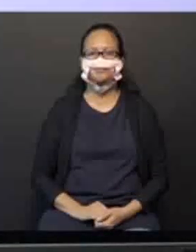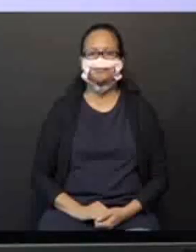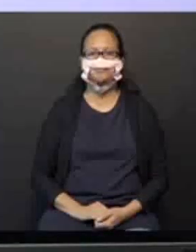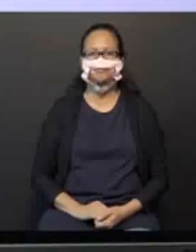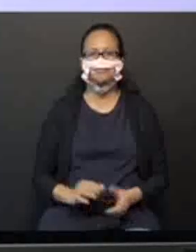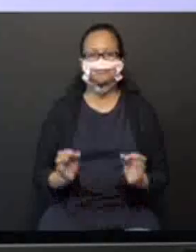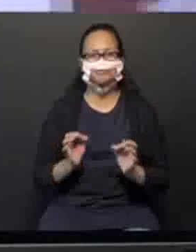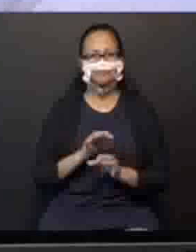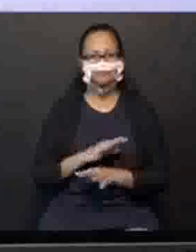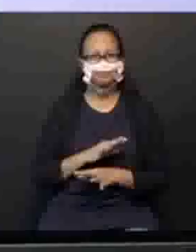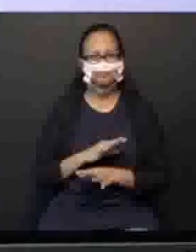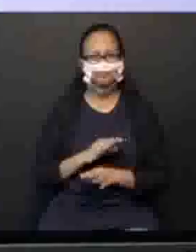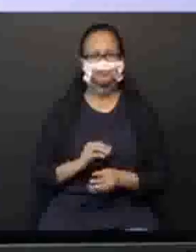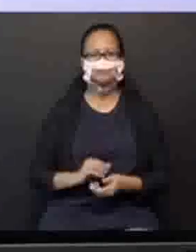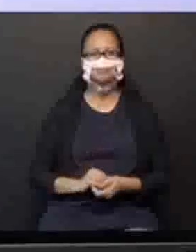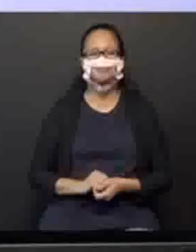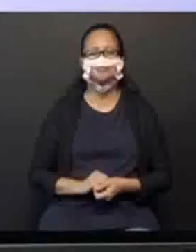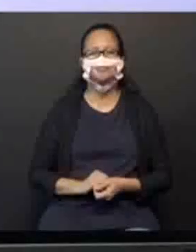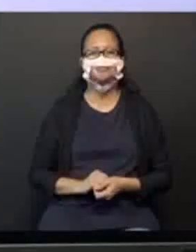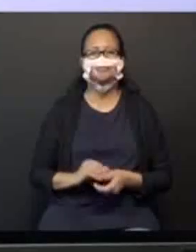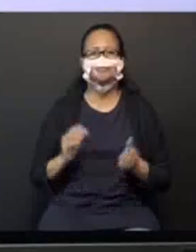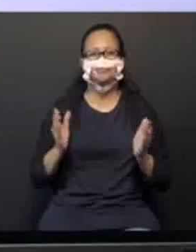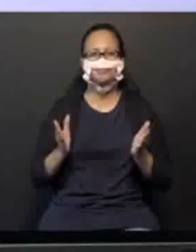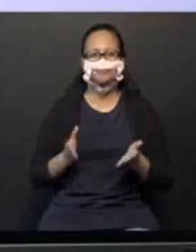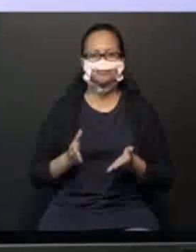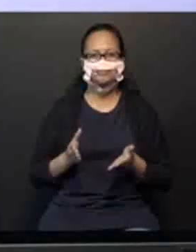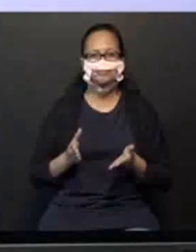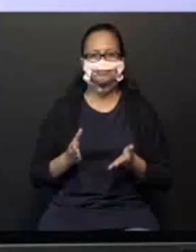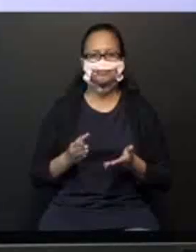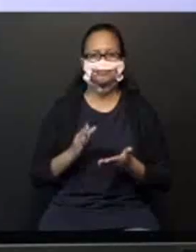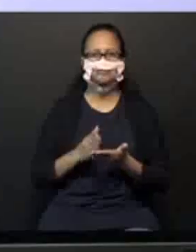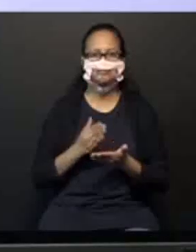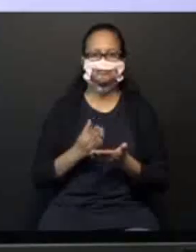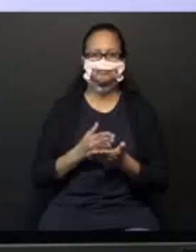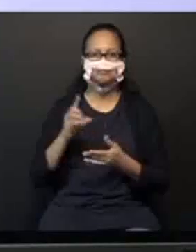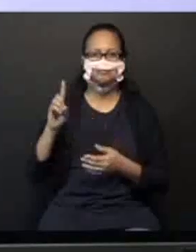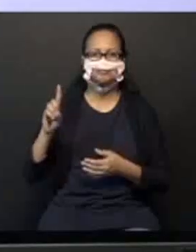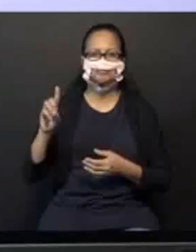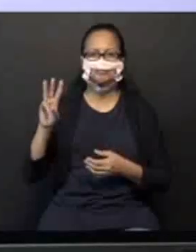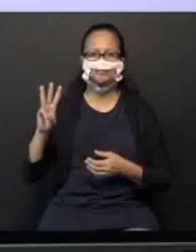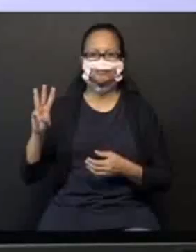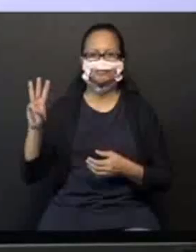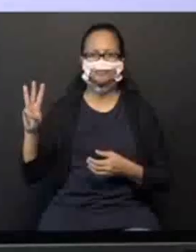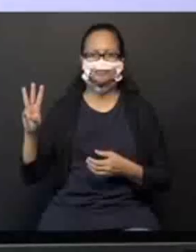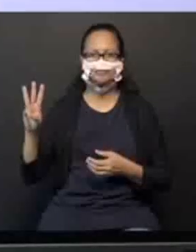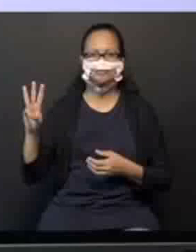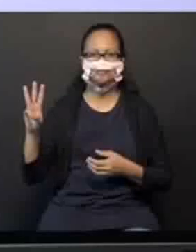Pronto. Agora nós iremos para a página 133.